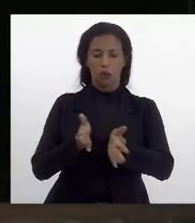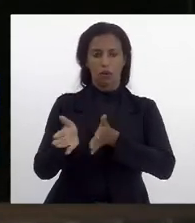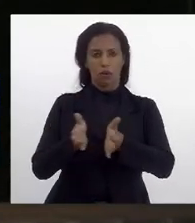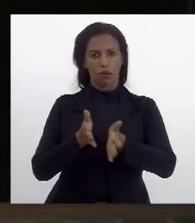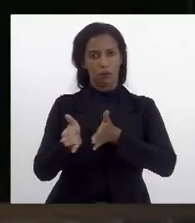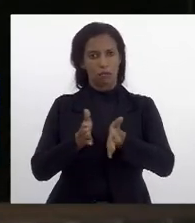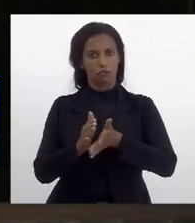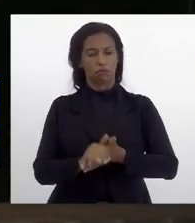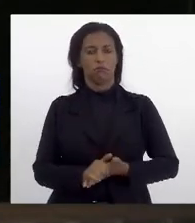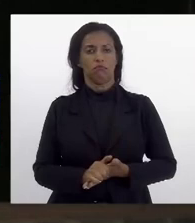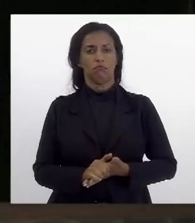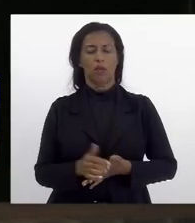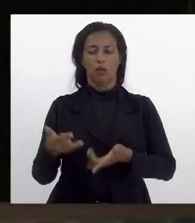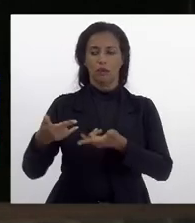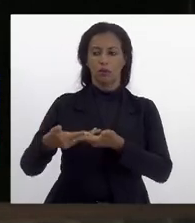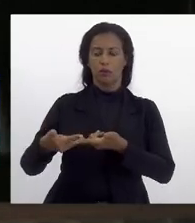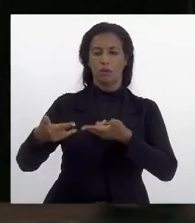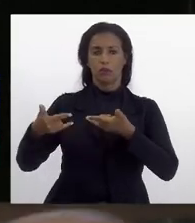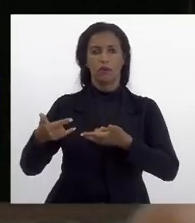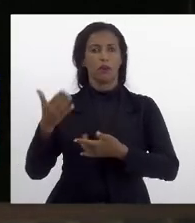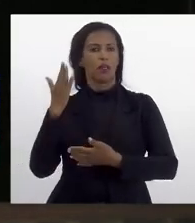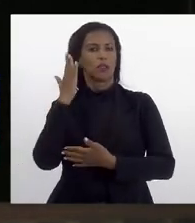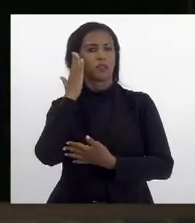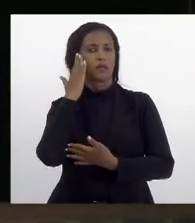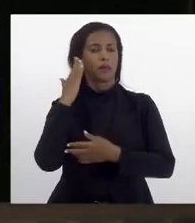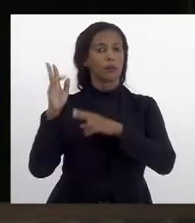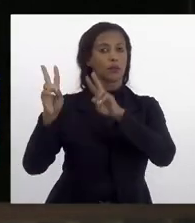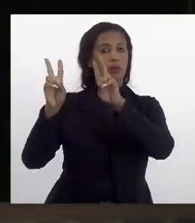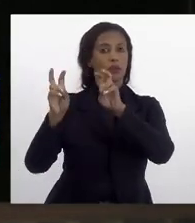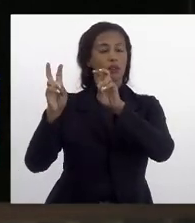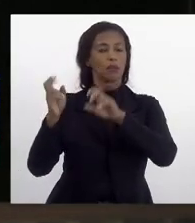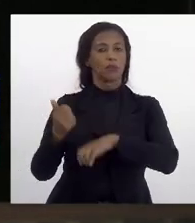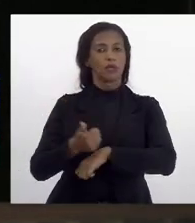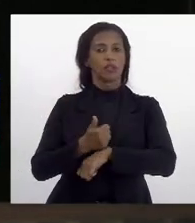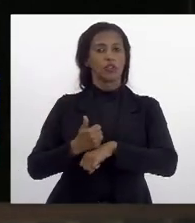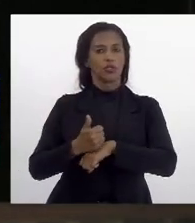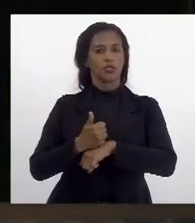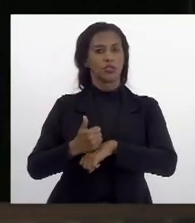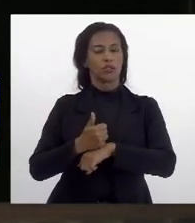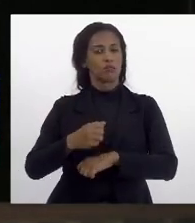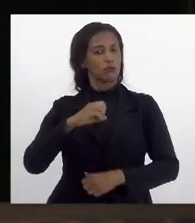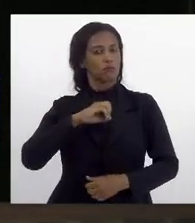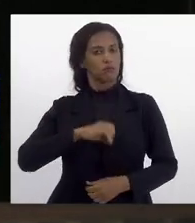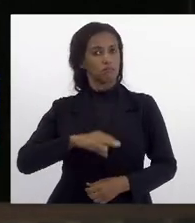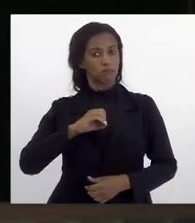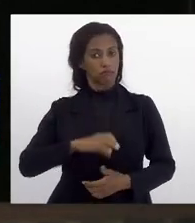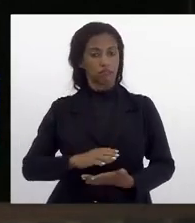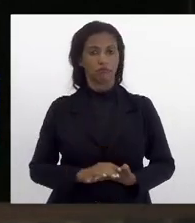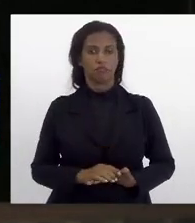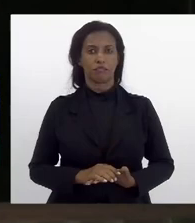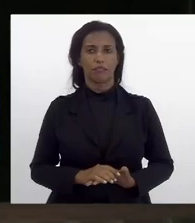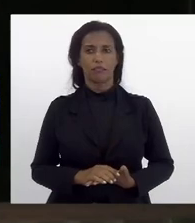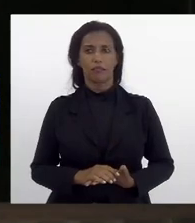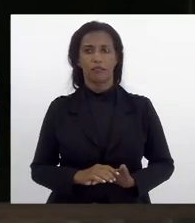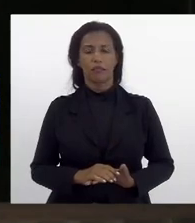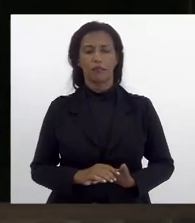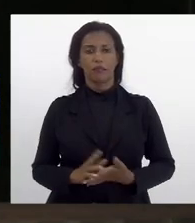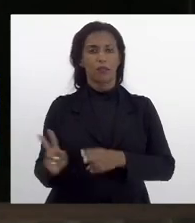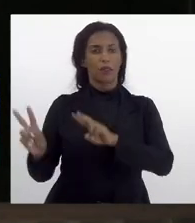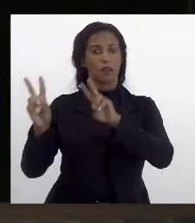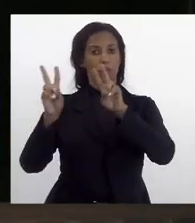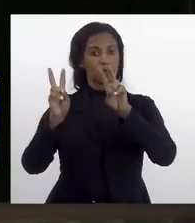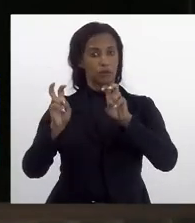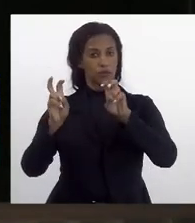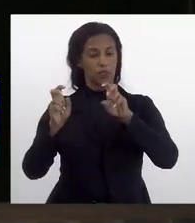aos absorventes a gente sabe que o tema da dignidade menstrual é um tema